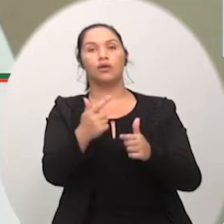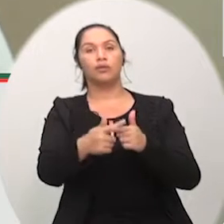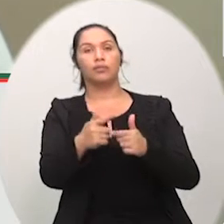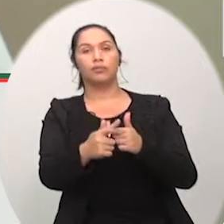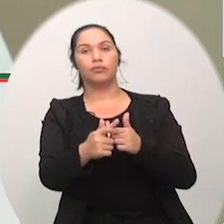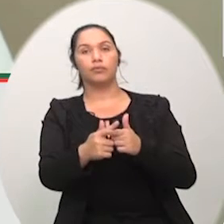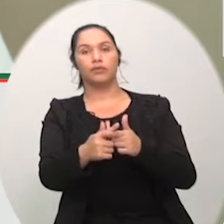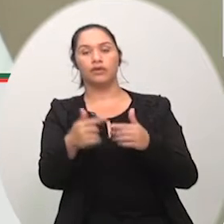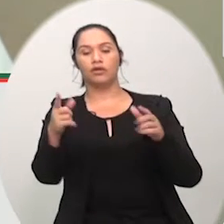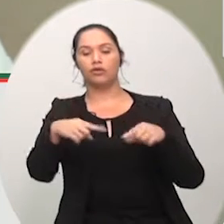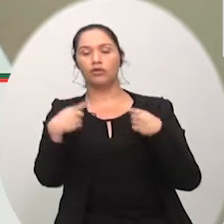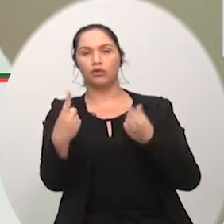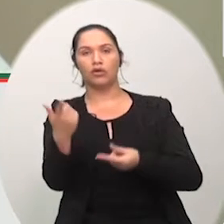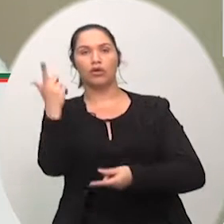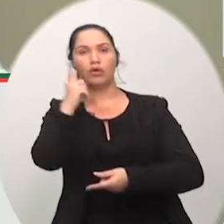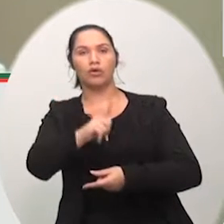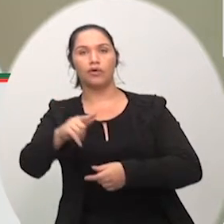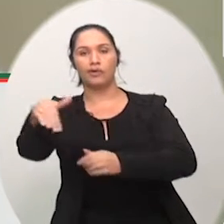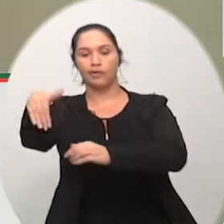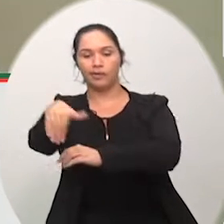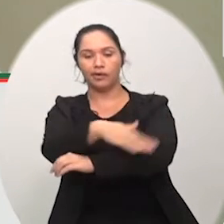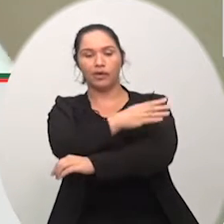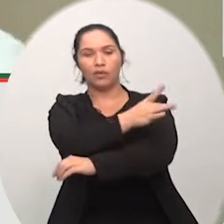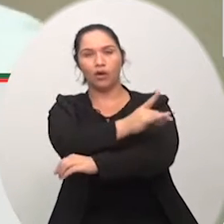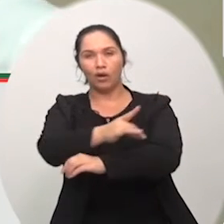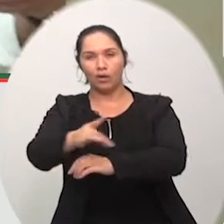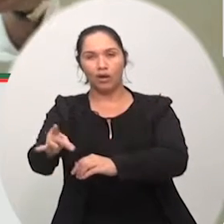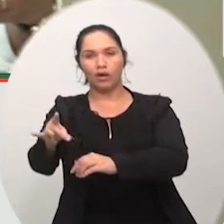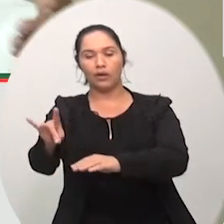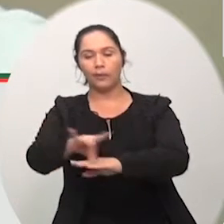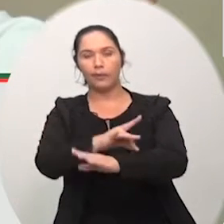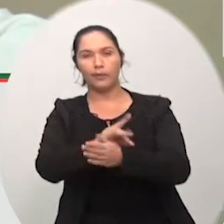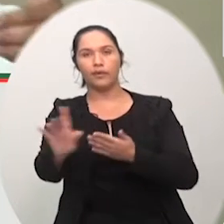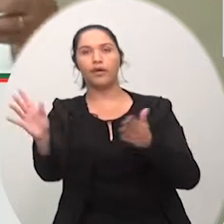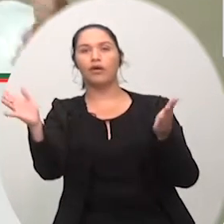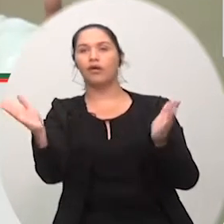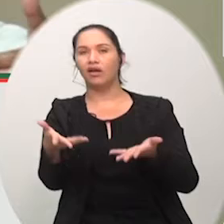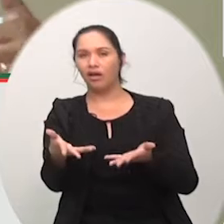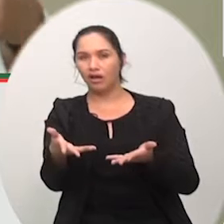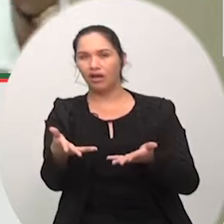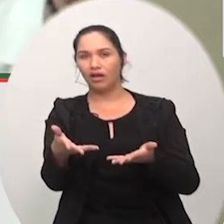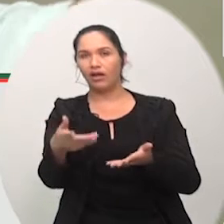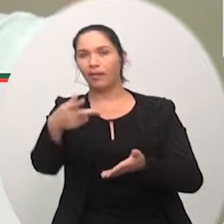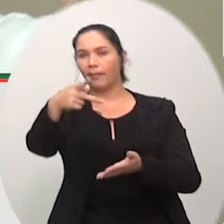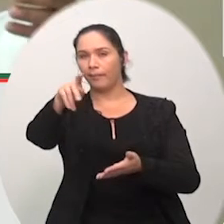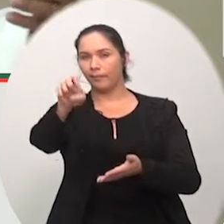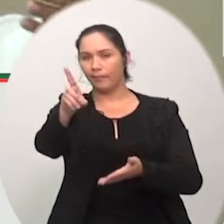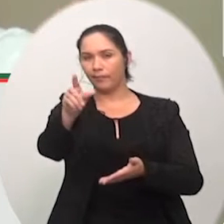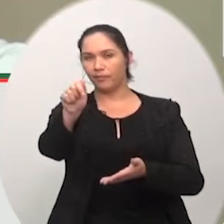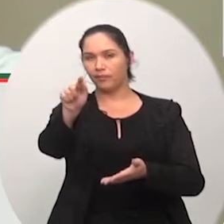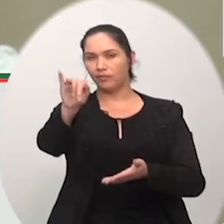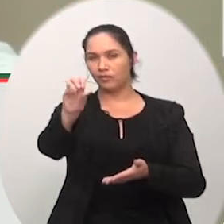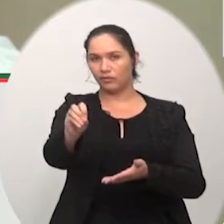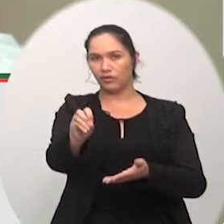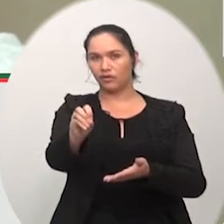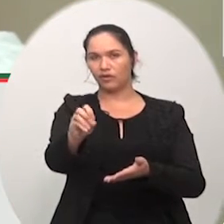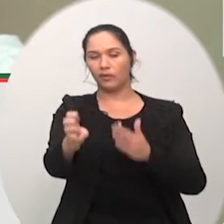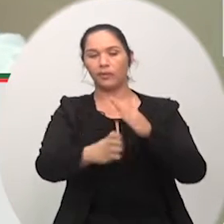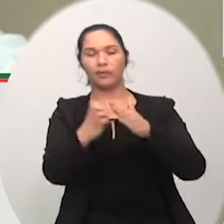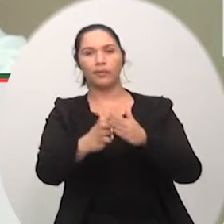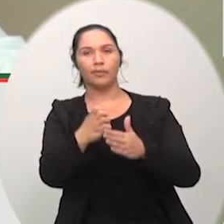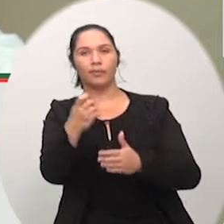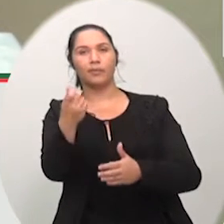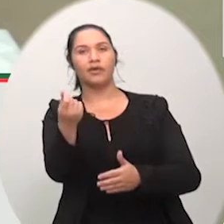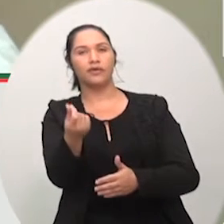fora vem para cá querer explorar todo cidadão que reside na região sul que trafega por aqui coisa